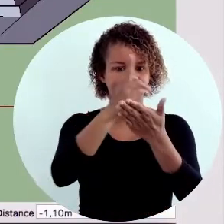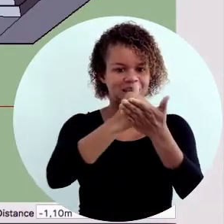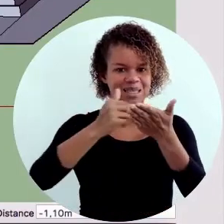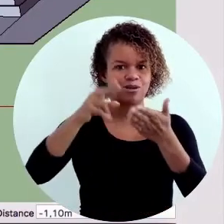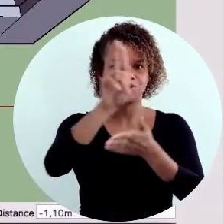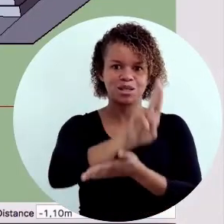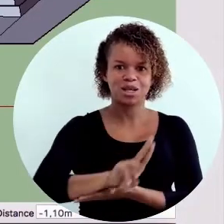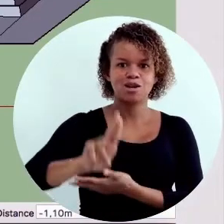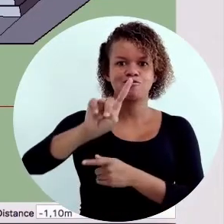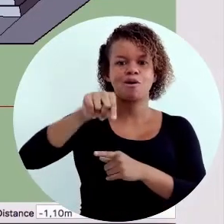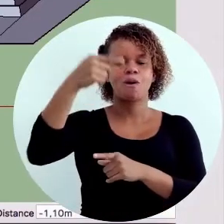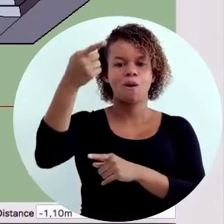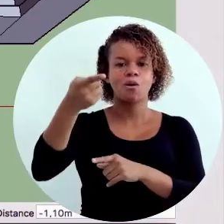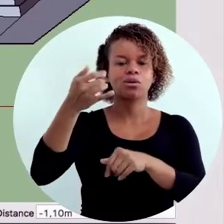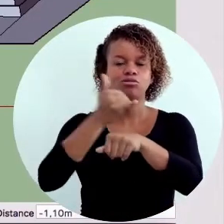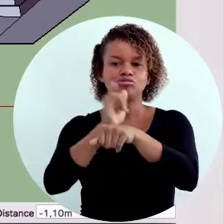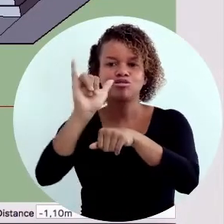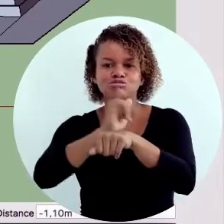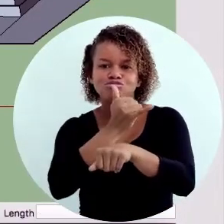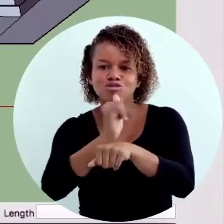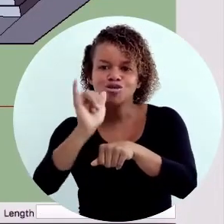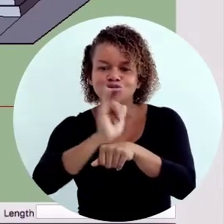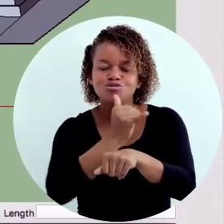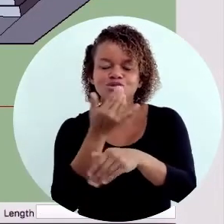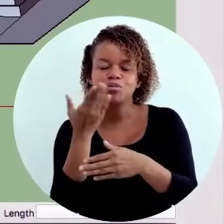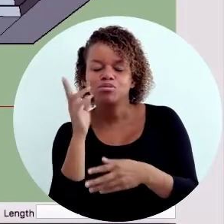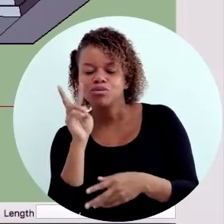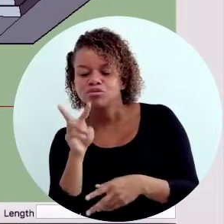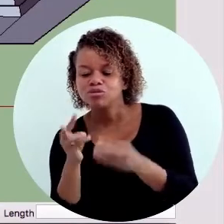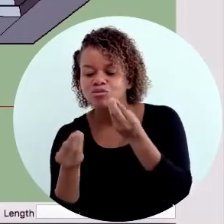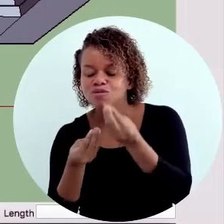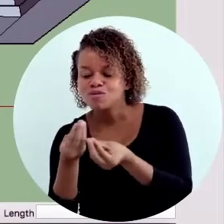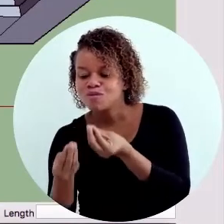Nessa etapa do desenho, utilizaremos uma outra estratégia.